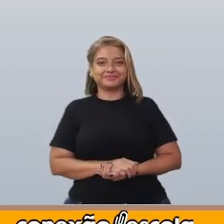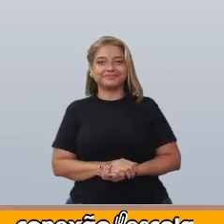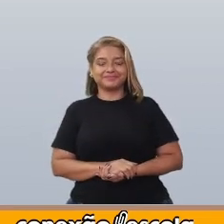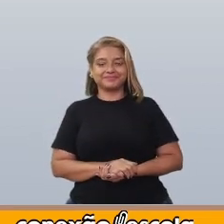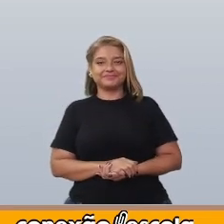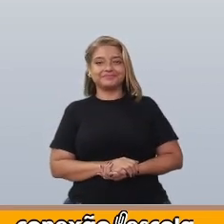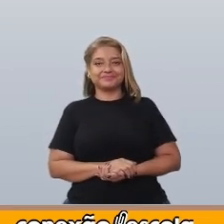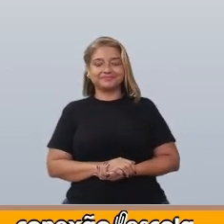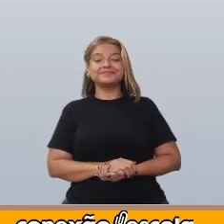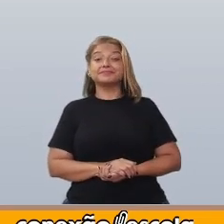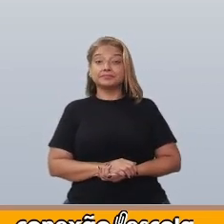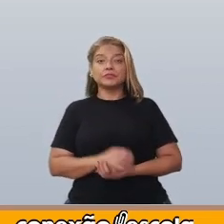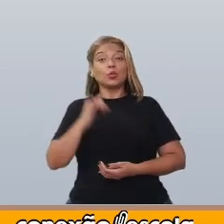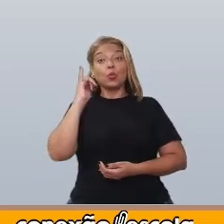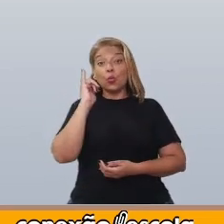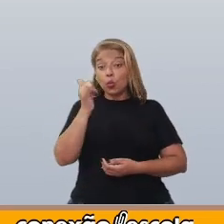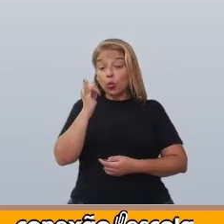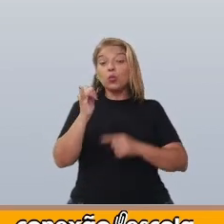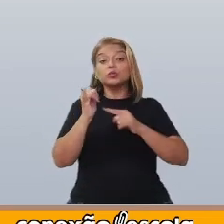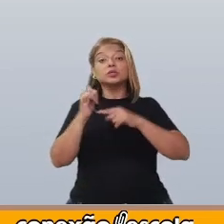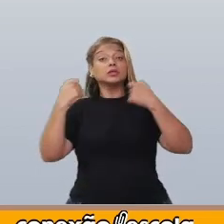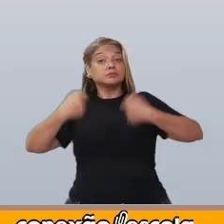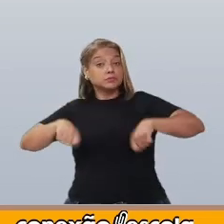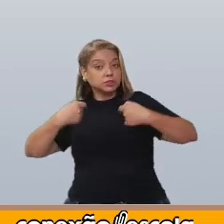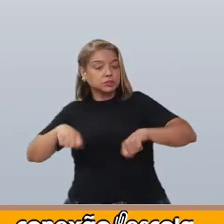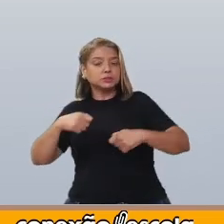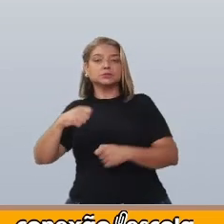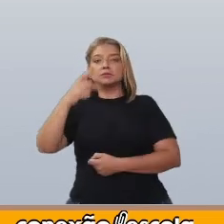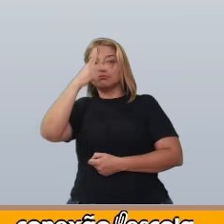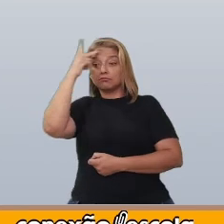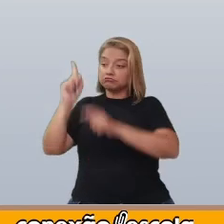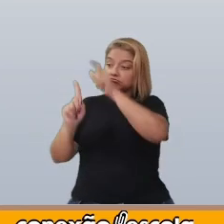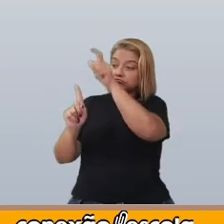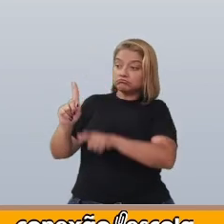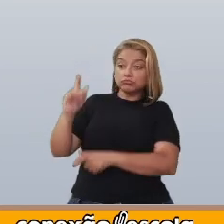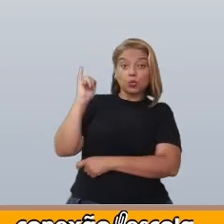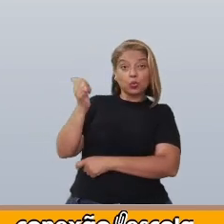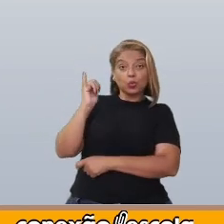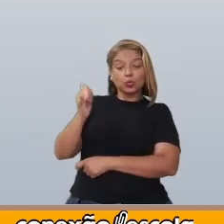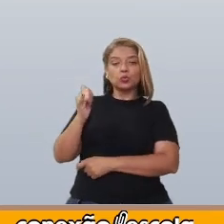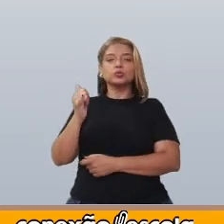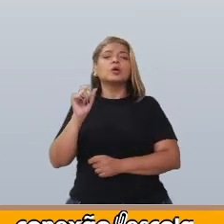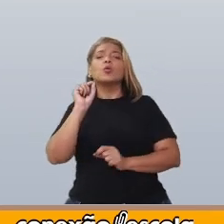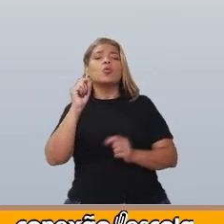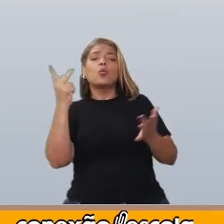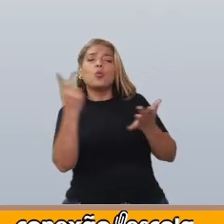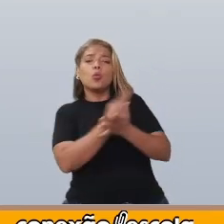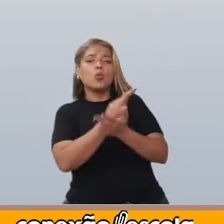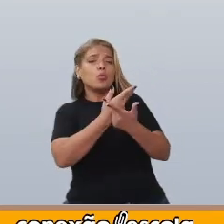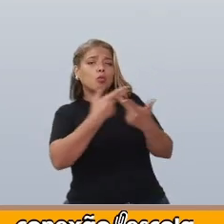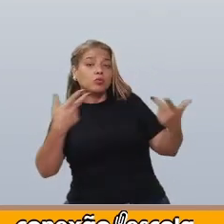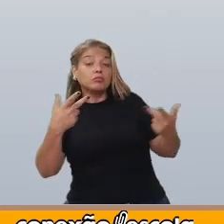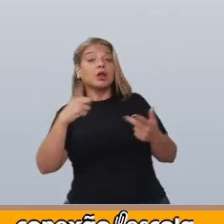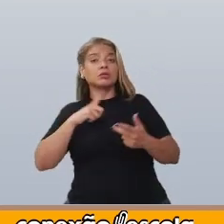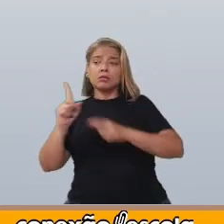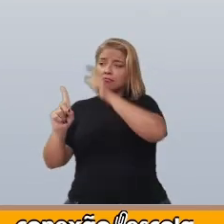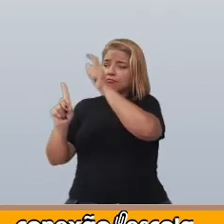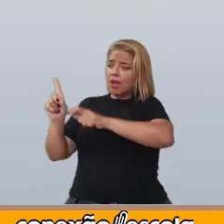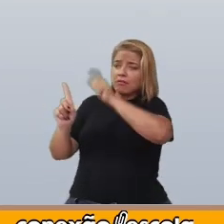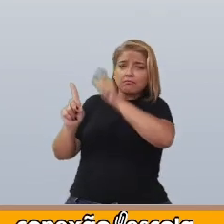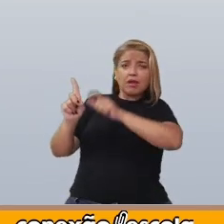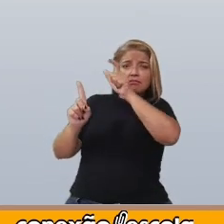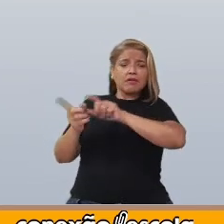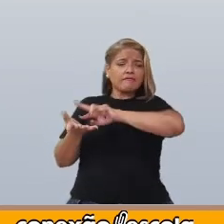Todo conto precisa possuir um narrador, enredo, existem vários personagens